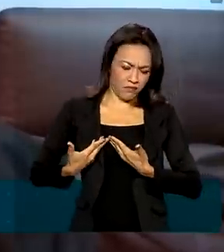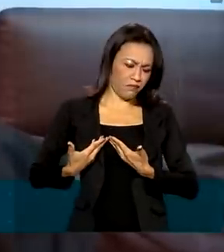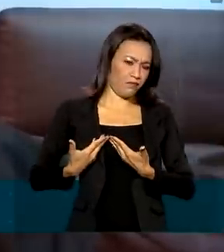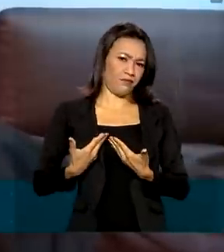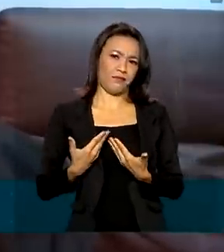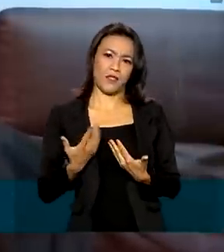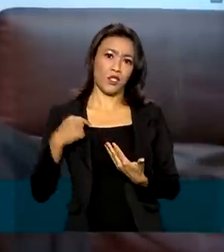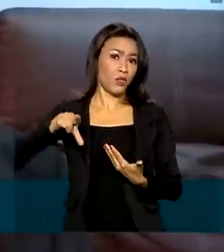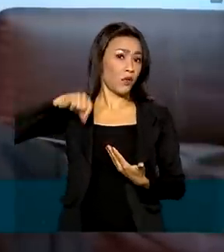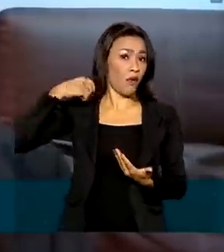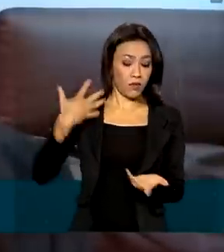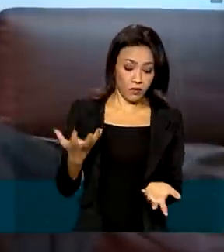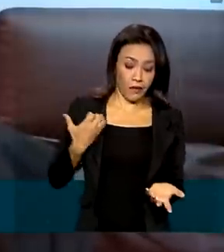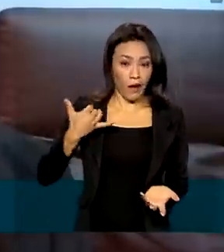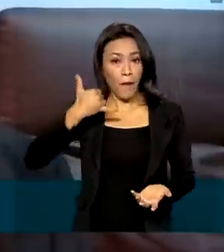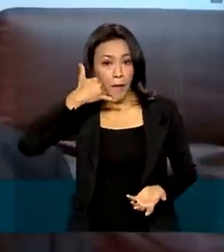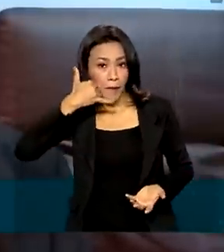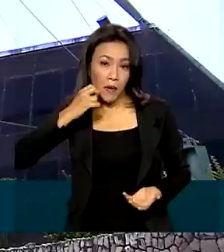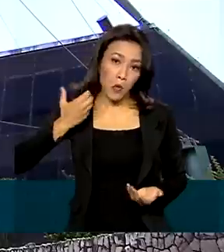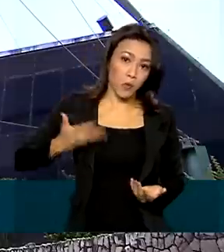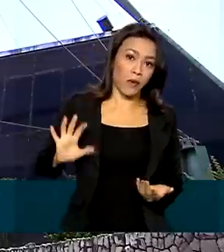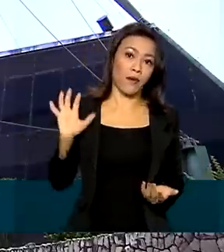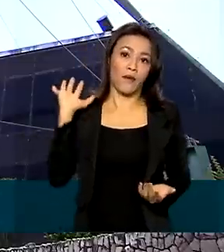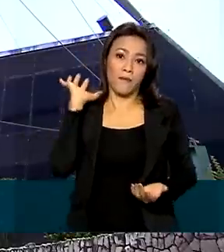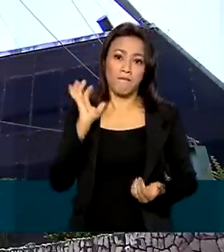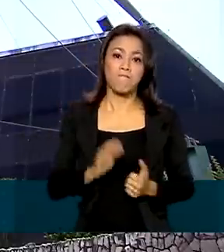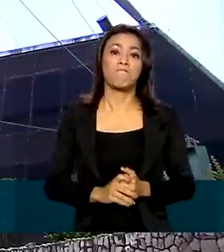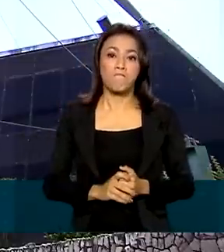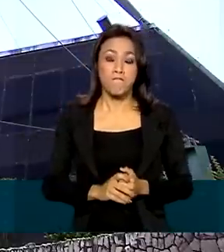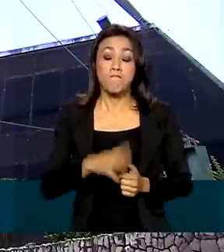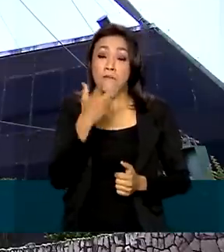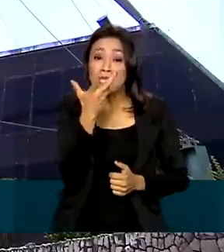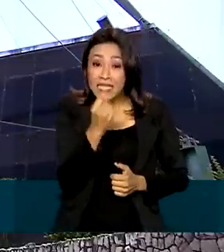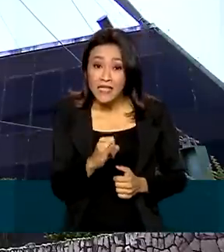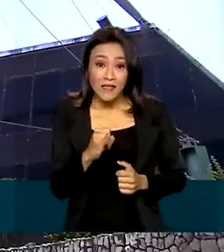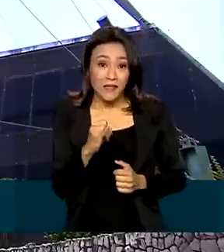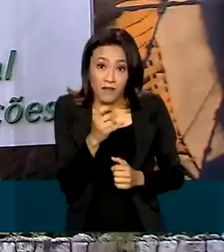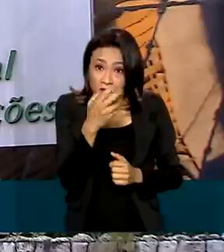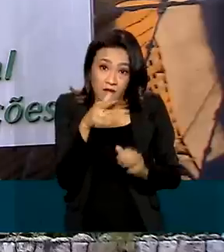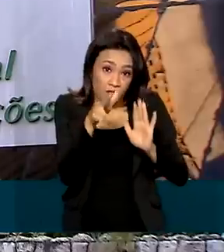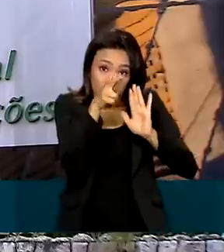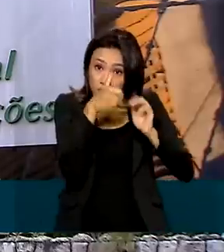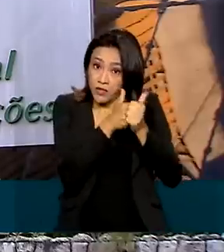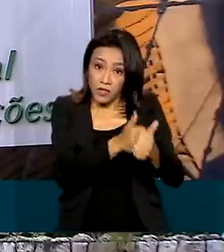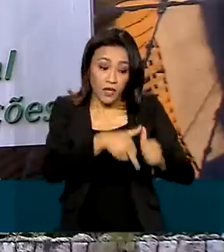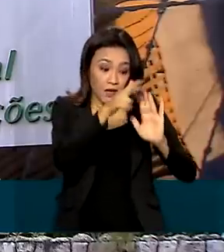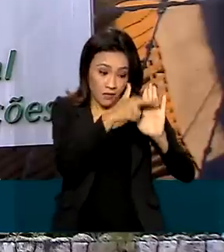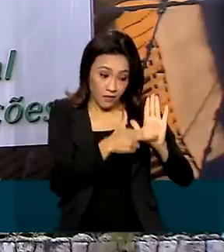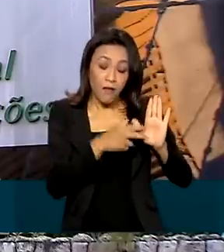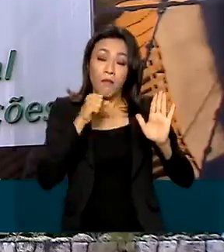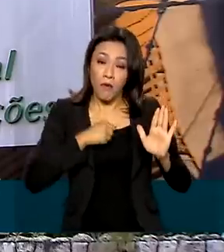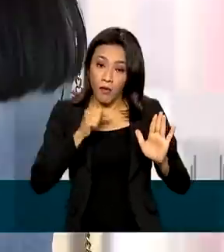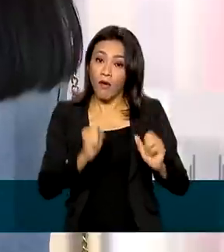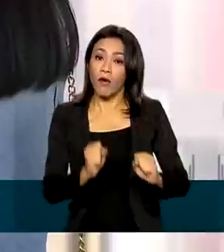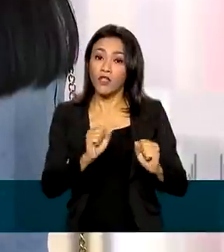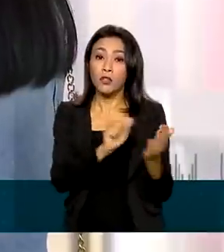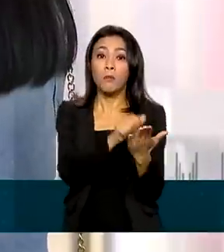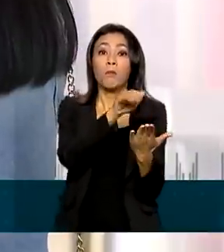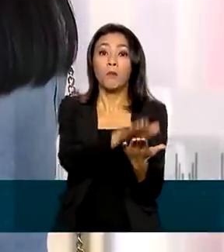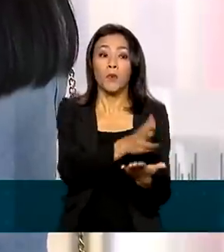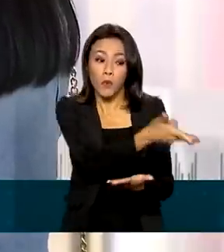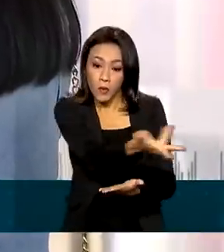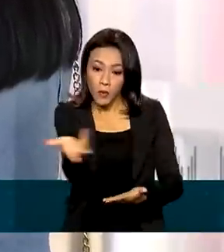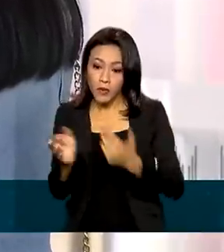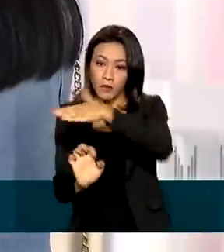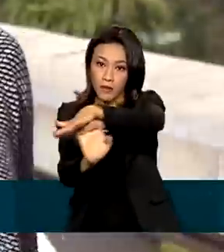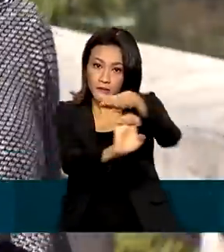ele escolhe se quer atender ou não aquela chamada. O descumprimento das medidas da Anatel pode gerar multas às empresas e cabe